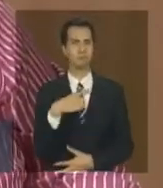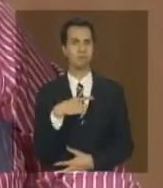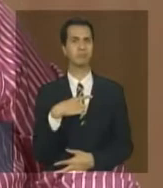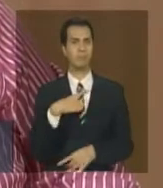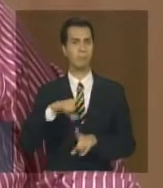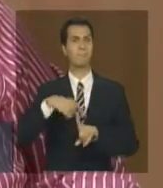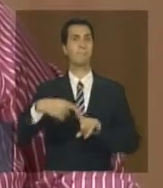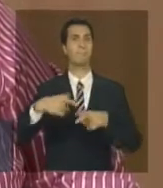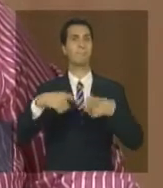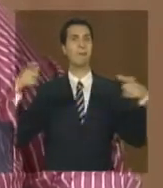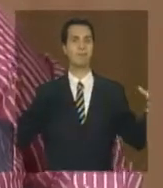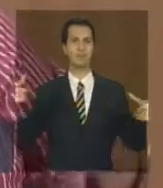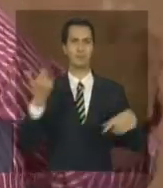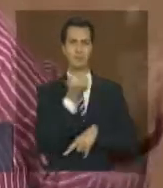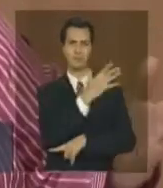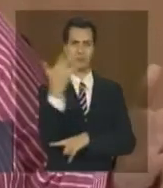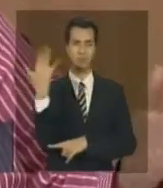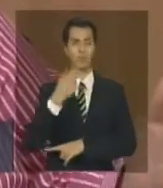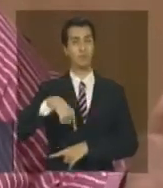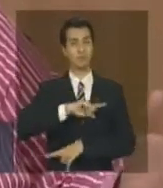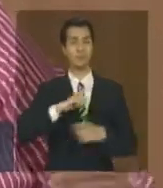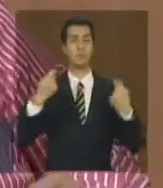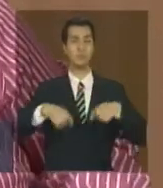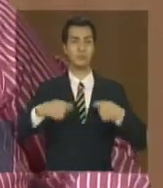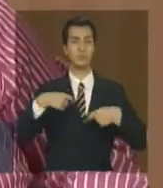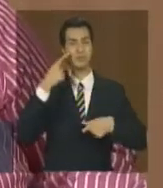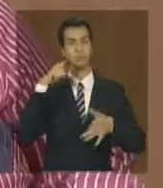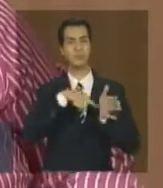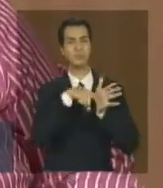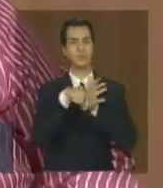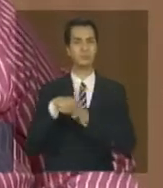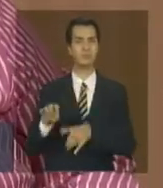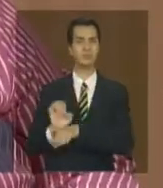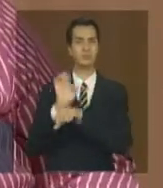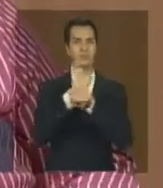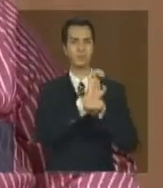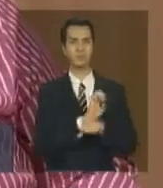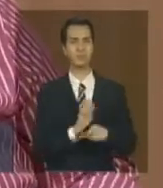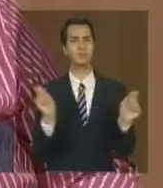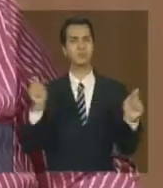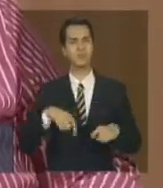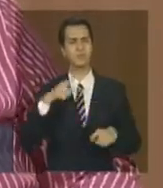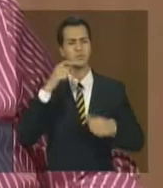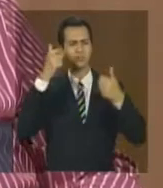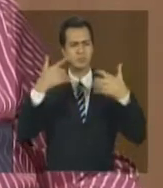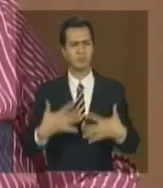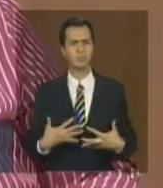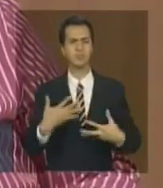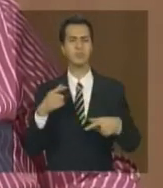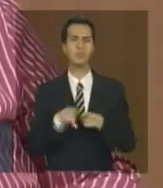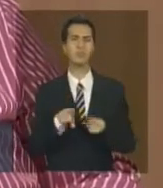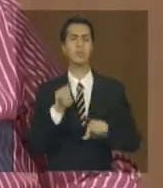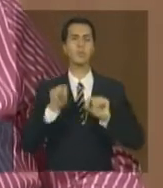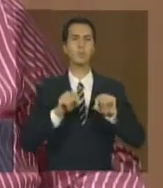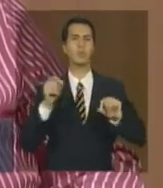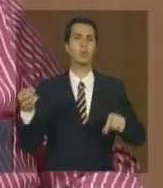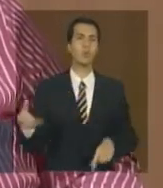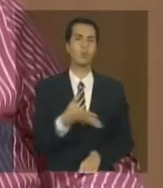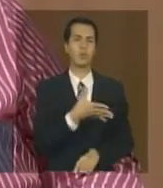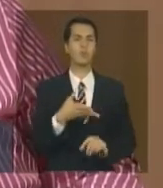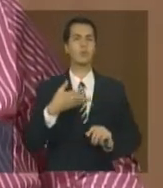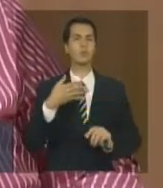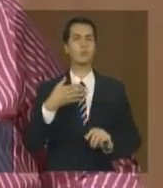nós vamos ter que saber com os estados como é que essa dinâmica na idade pode ser explicada e quais são as medidas que nós vamos tomar